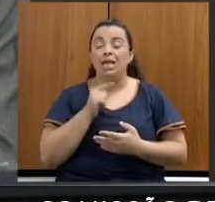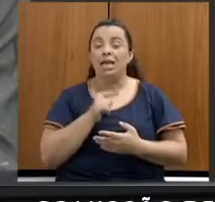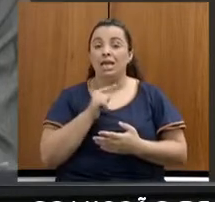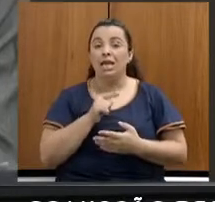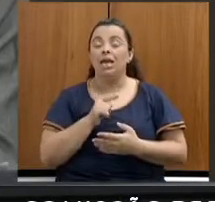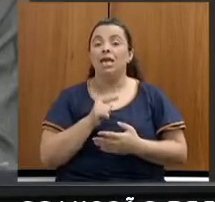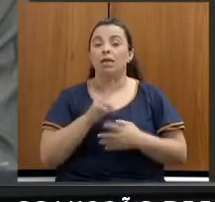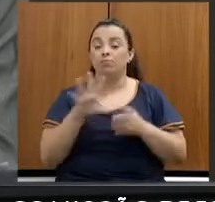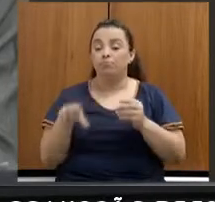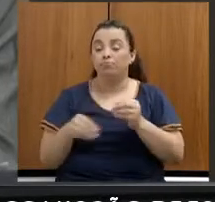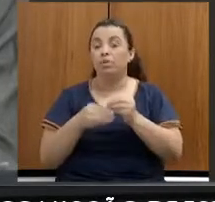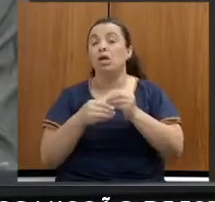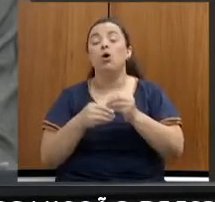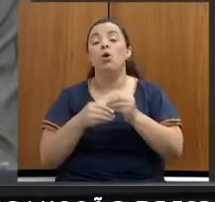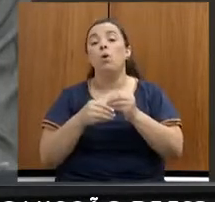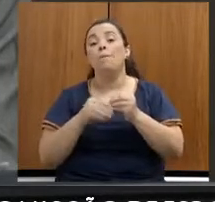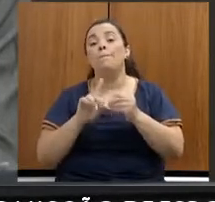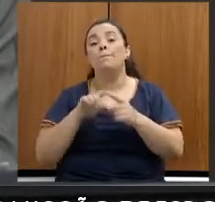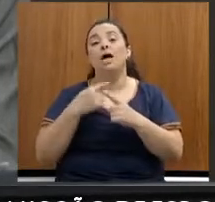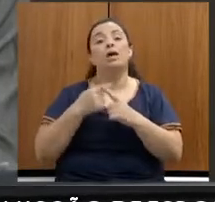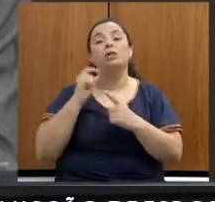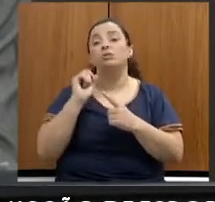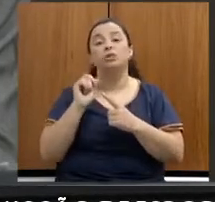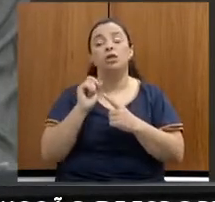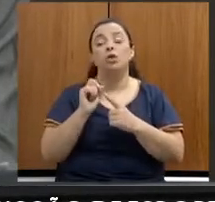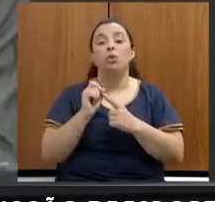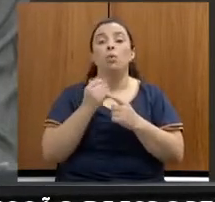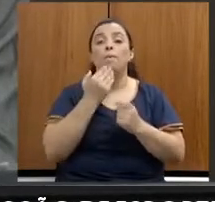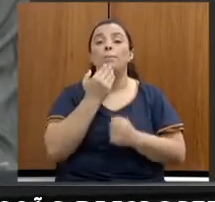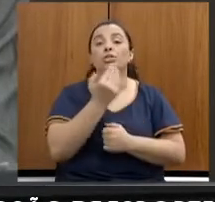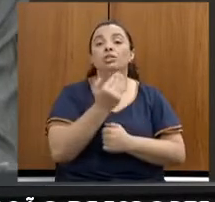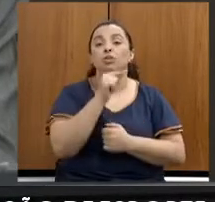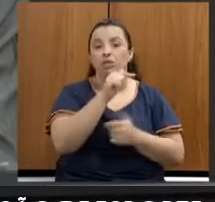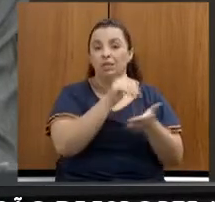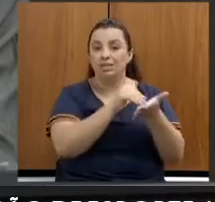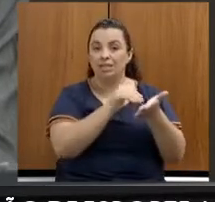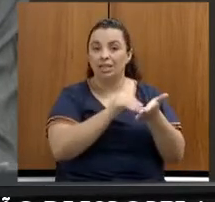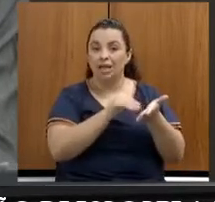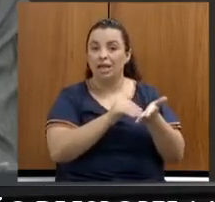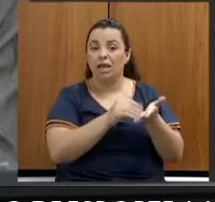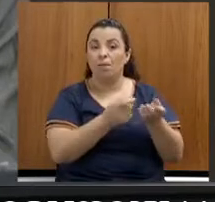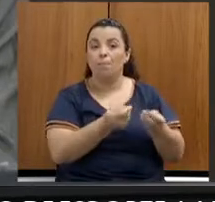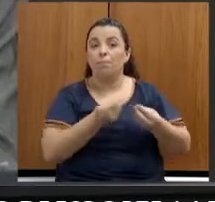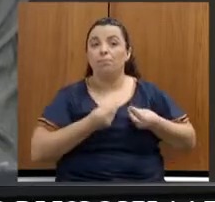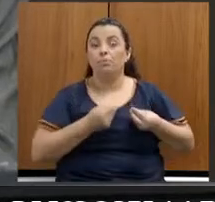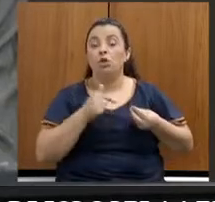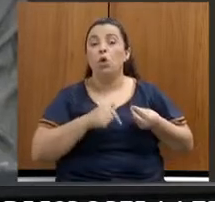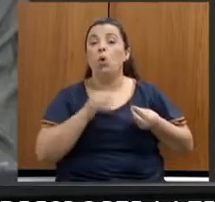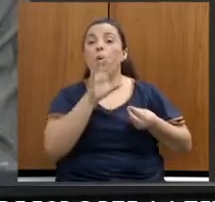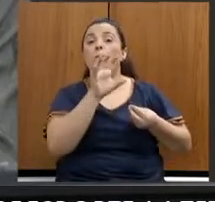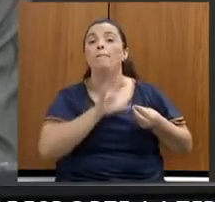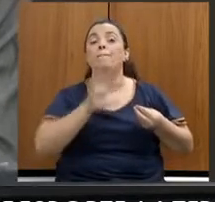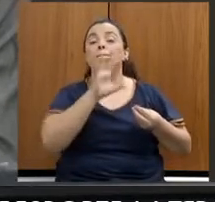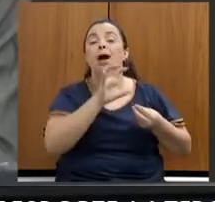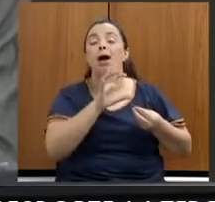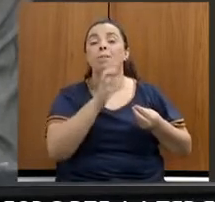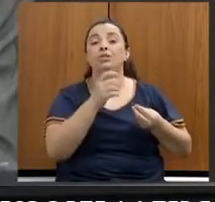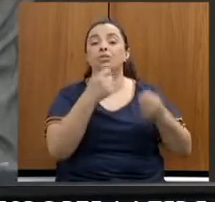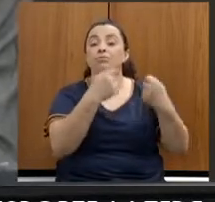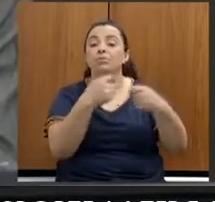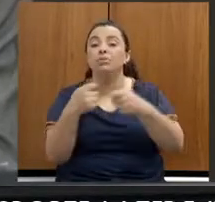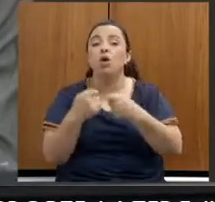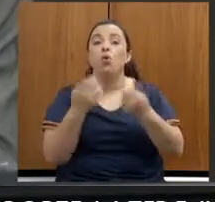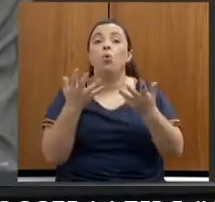eu vou fazer uma solicitação que a secretaria pudesse me mandar um mapa de demanda de qualificação profissional